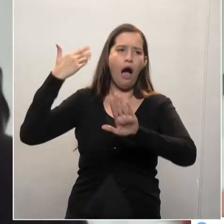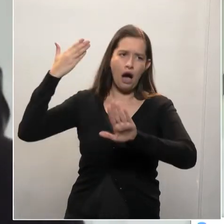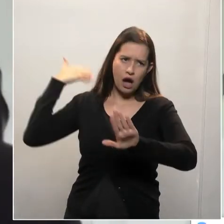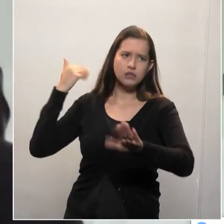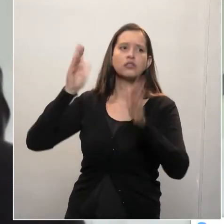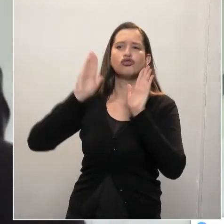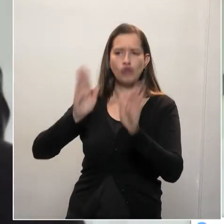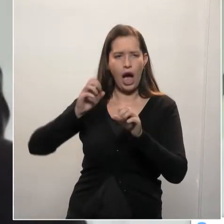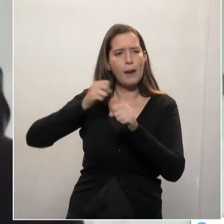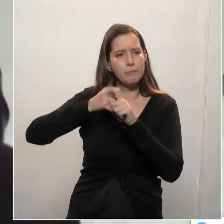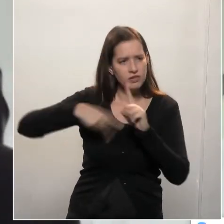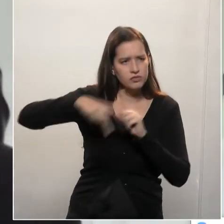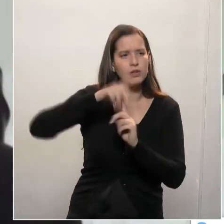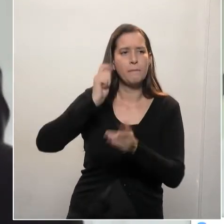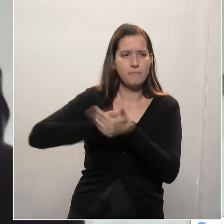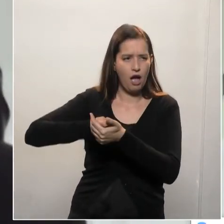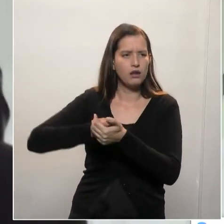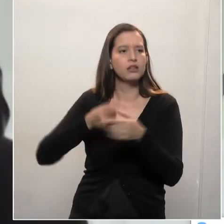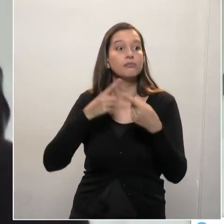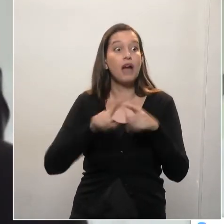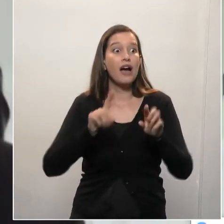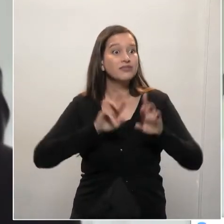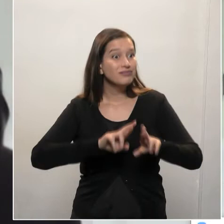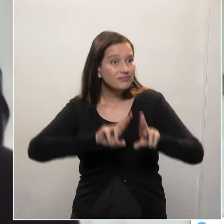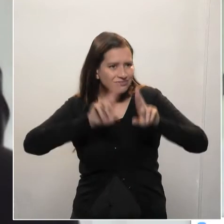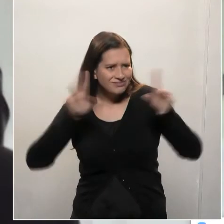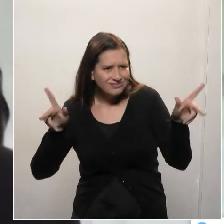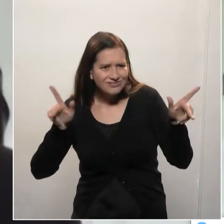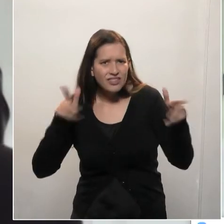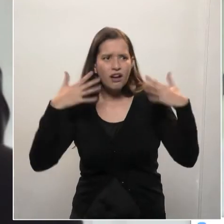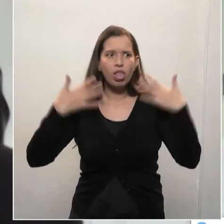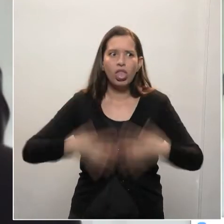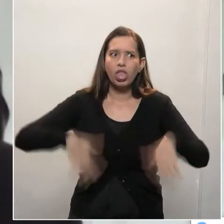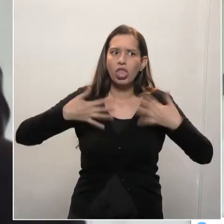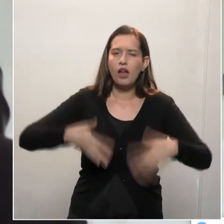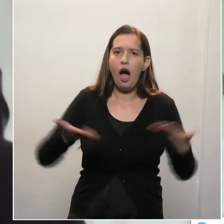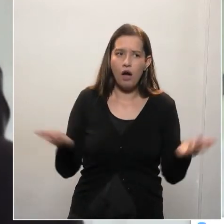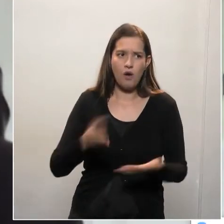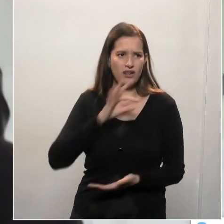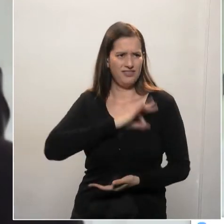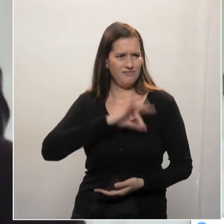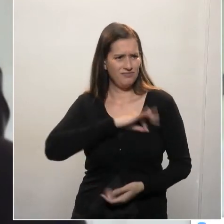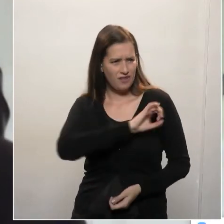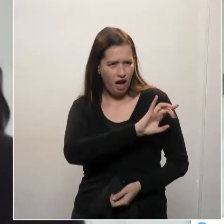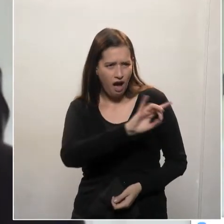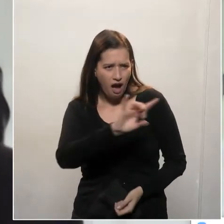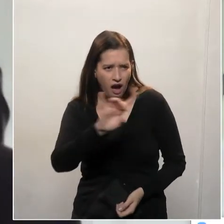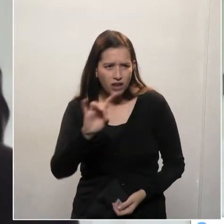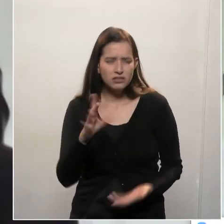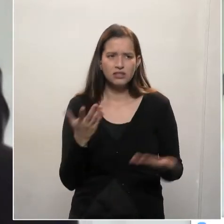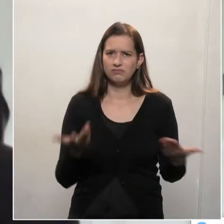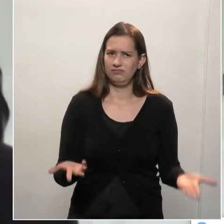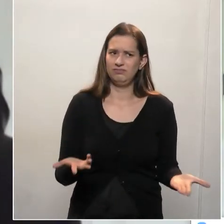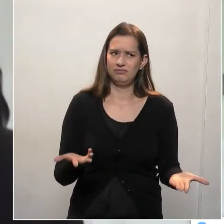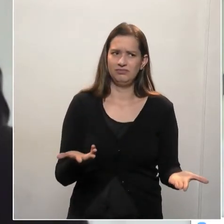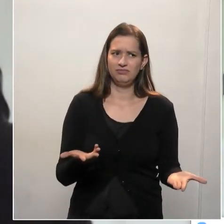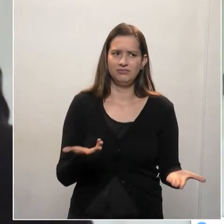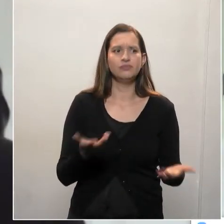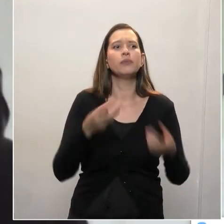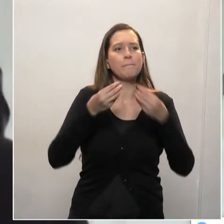uma diferença enorme no salário desses servidores. É um prejuízo incalculado.